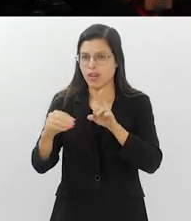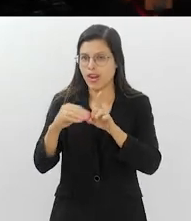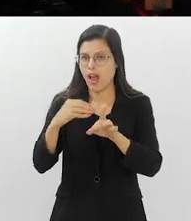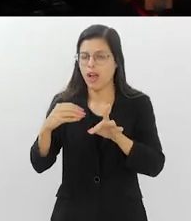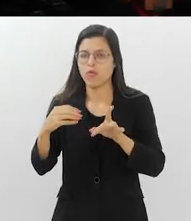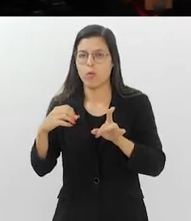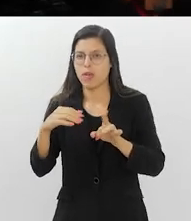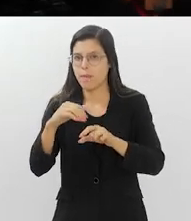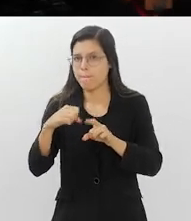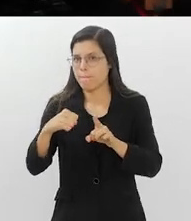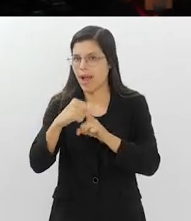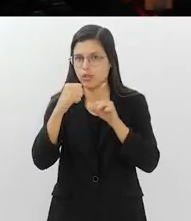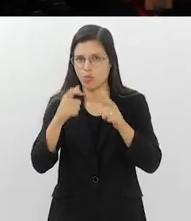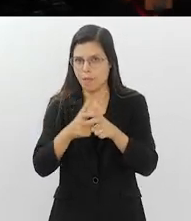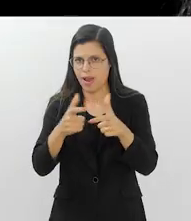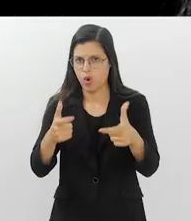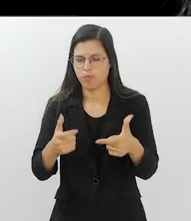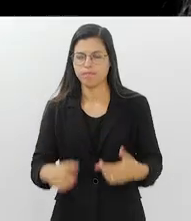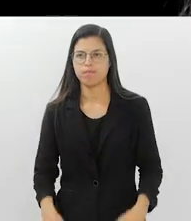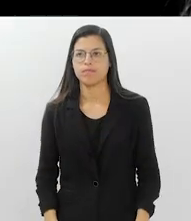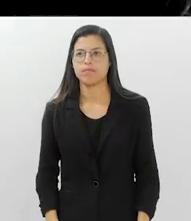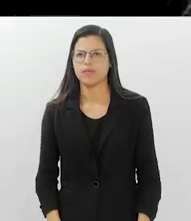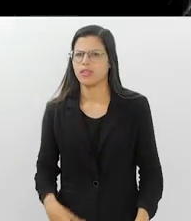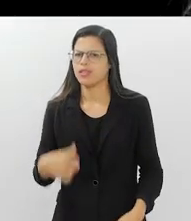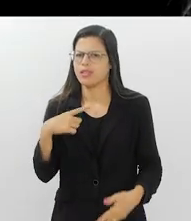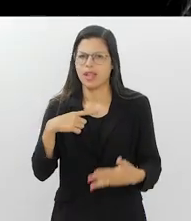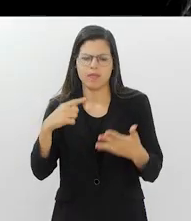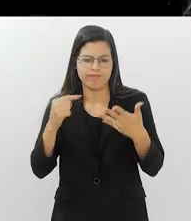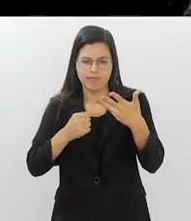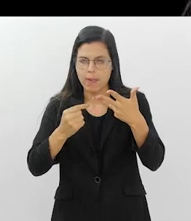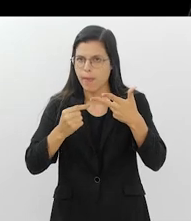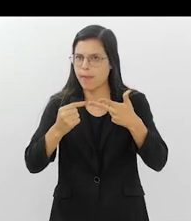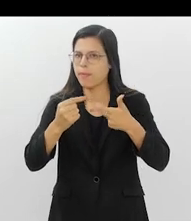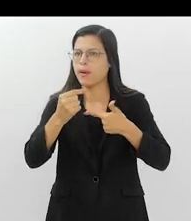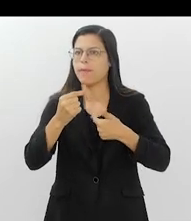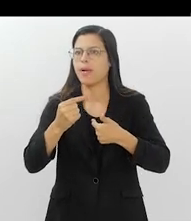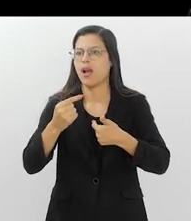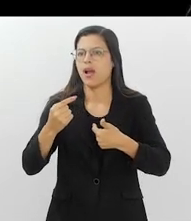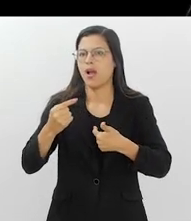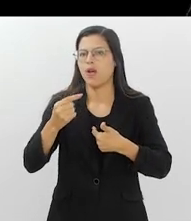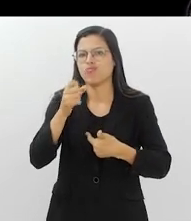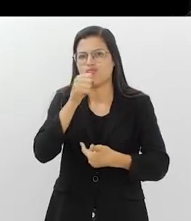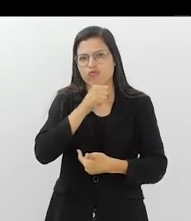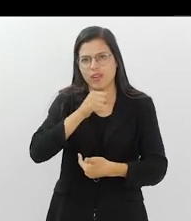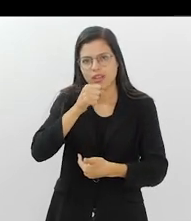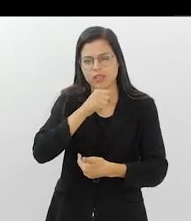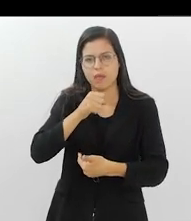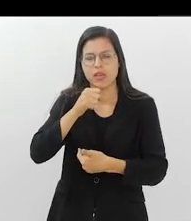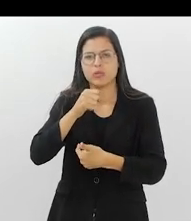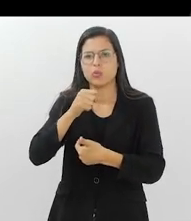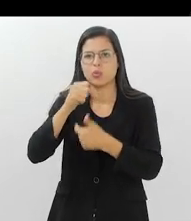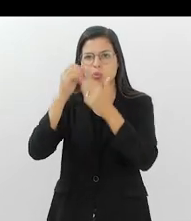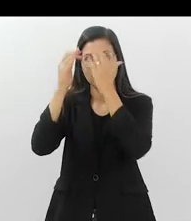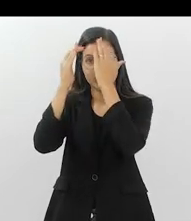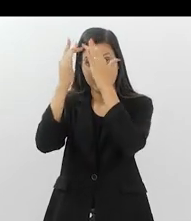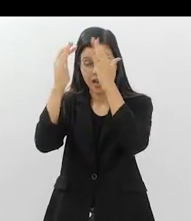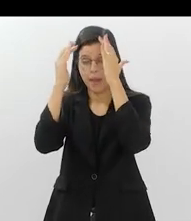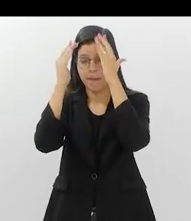temperaturas extremas? É claro, é um conjunto de fatores, né? O envelhecimento cerebral